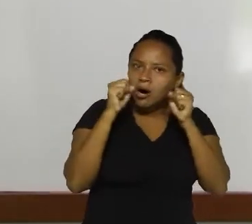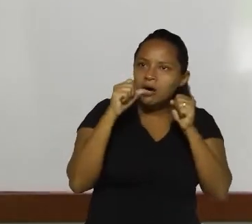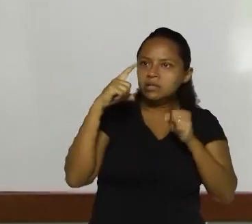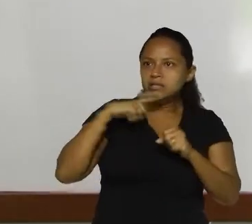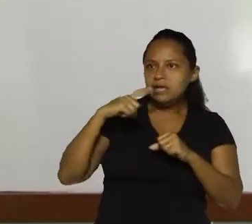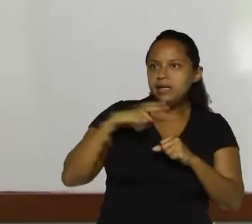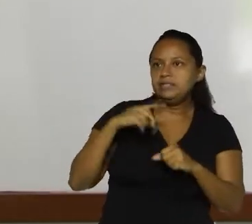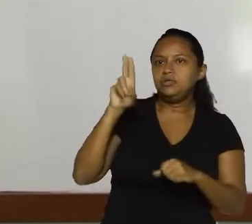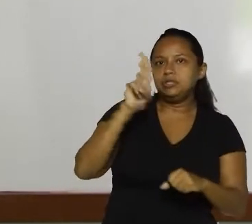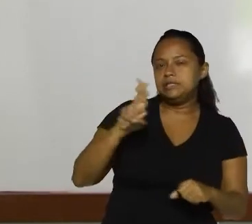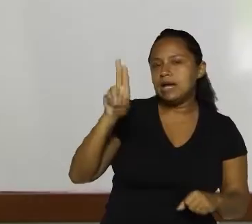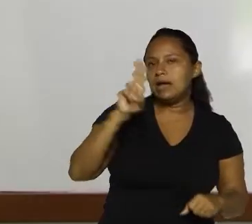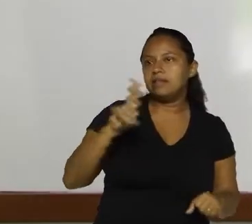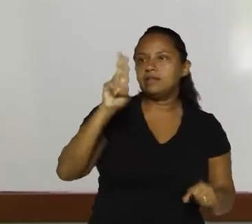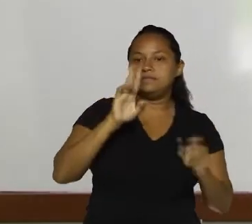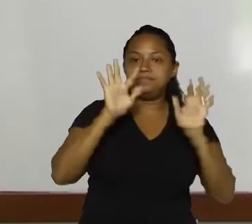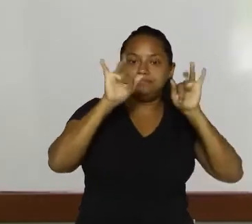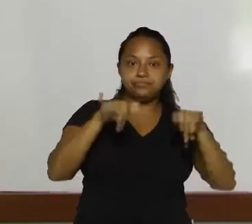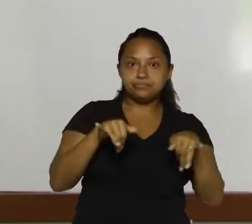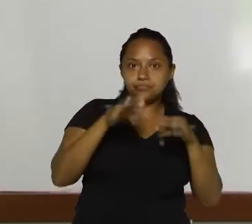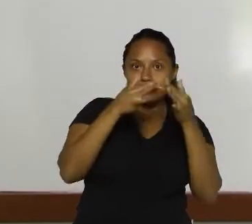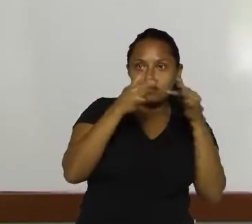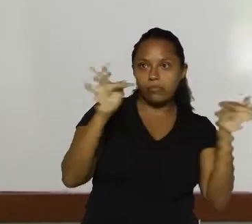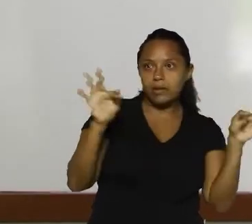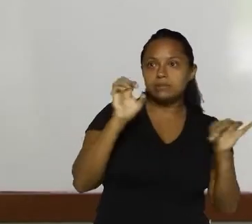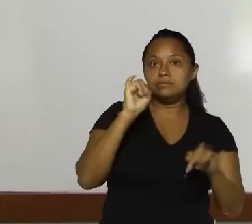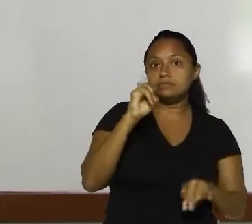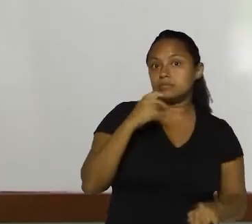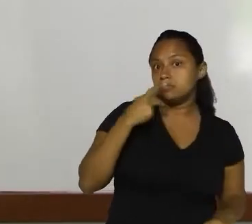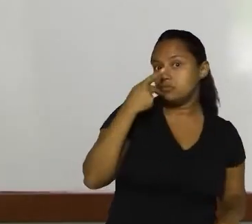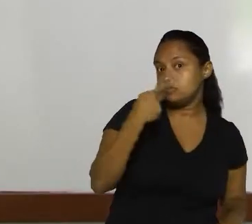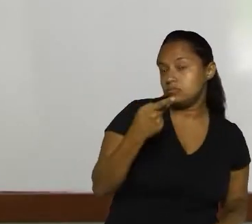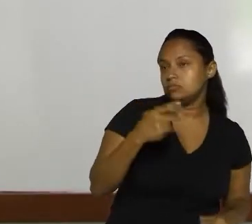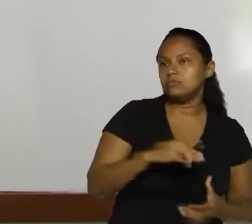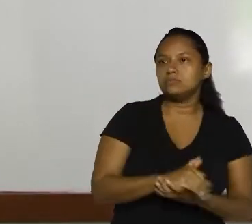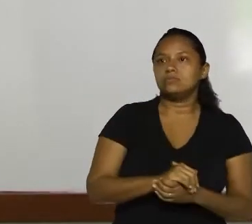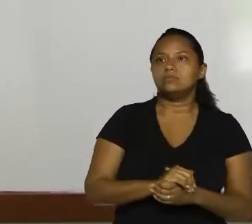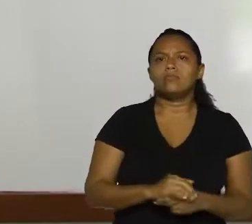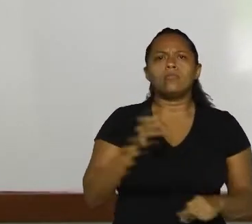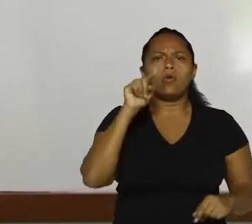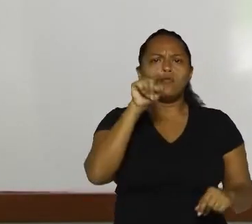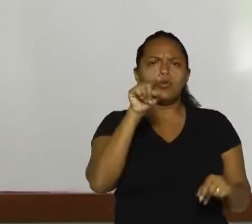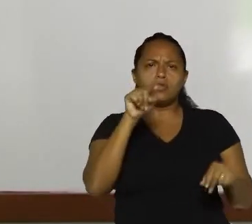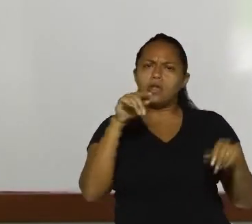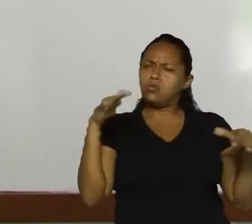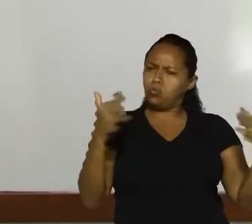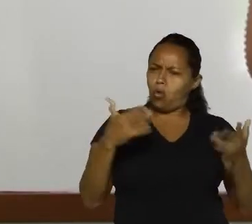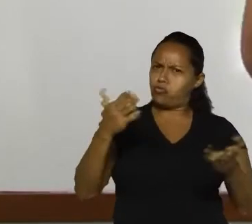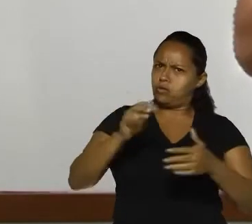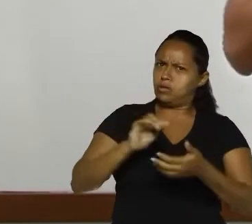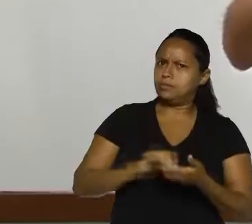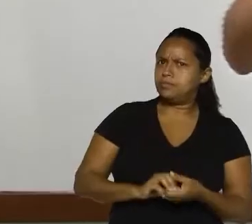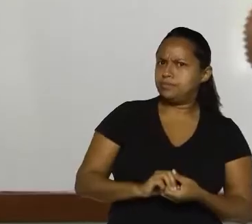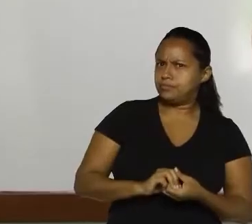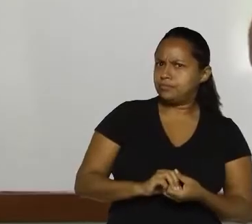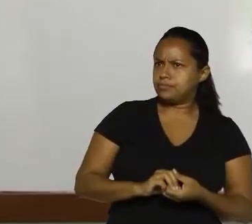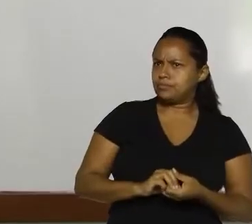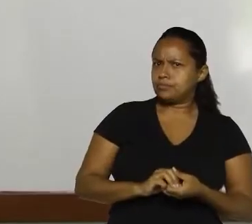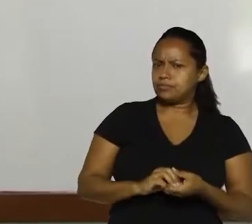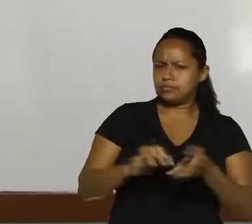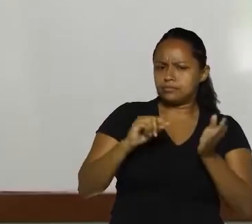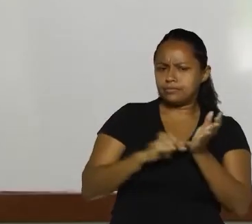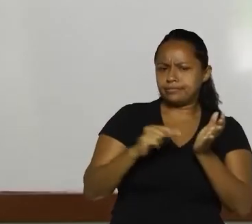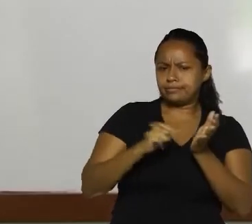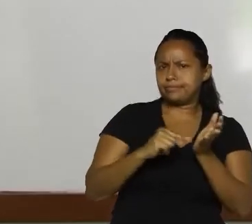utilizadas para finalizar a frase, ó. Se eu disser assim, vocês hoje, E eu não completo,